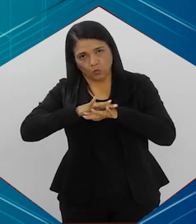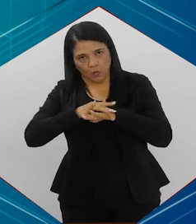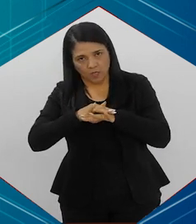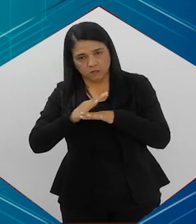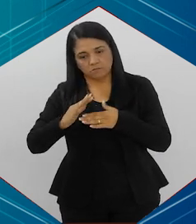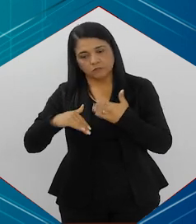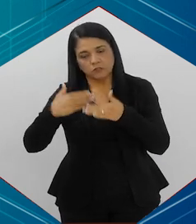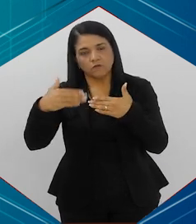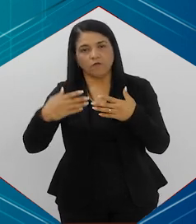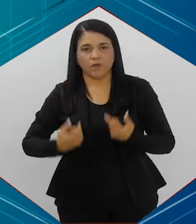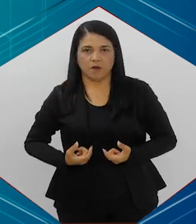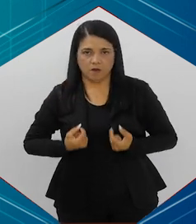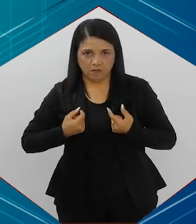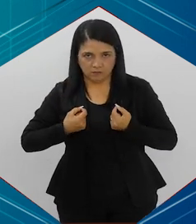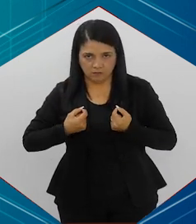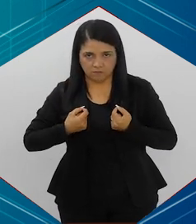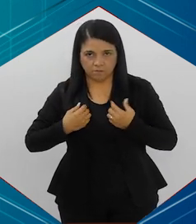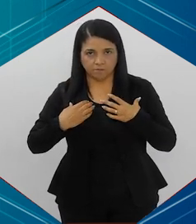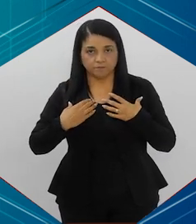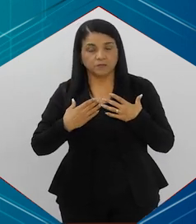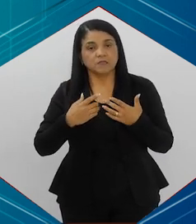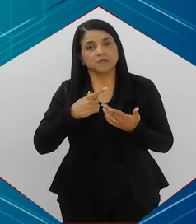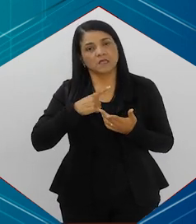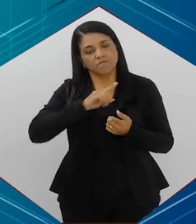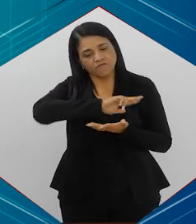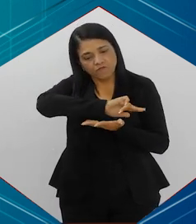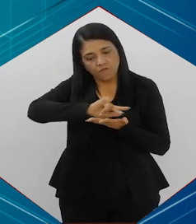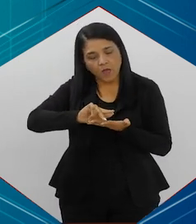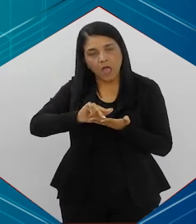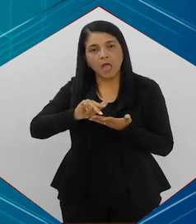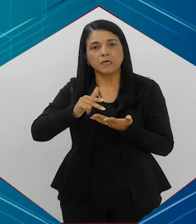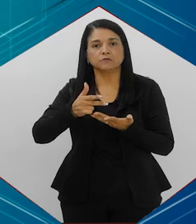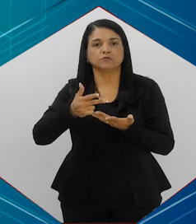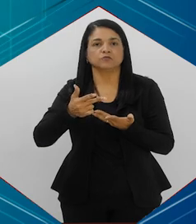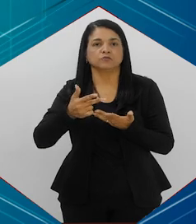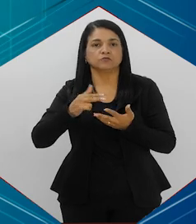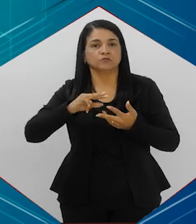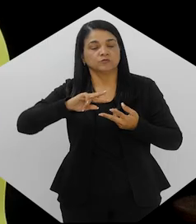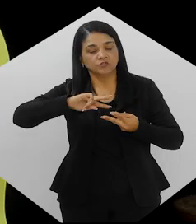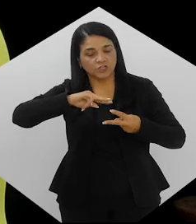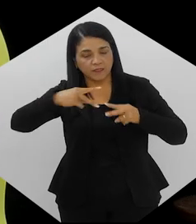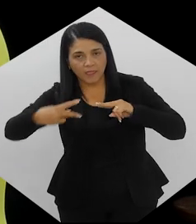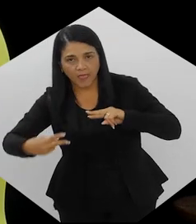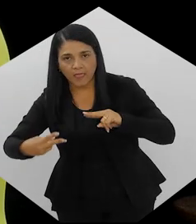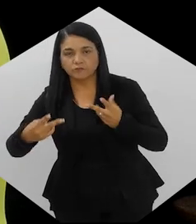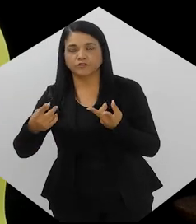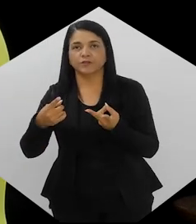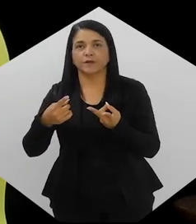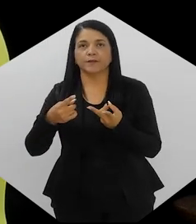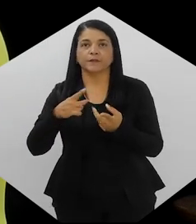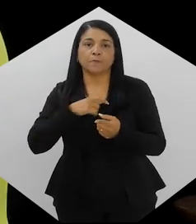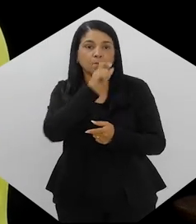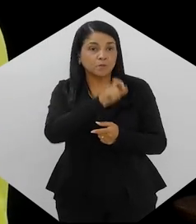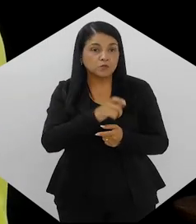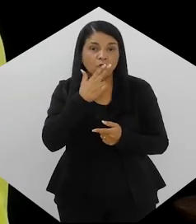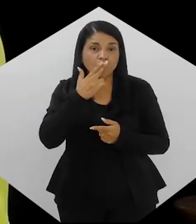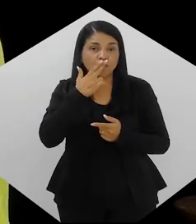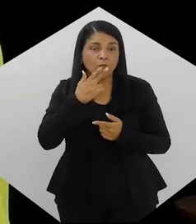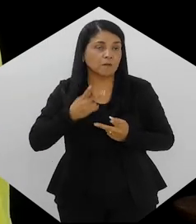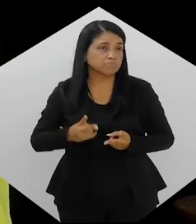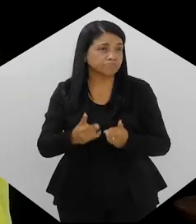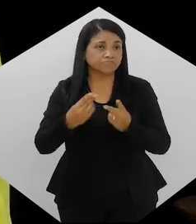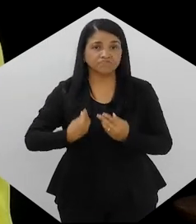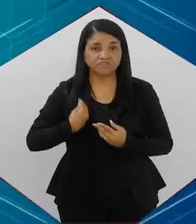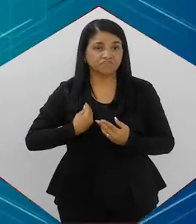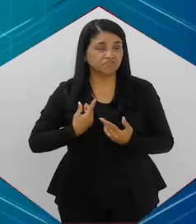desenvolver um câncer. Até porque existem vários outros fatores, assim como fatores genéticos, por exemplo, tem pessoas que fumam a vida inteira e não vão